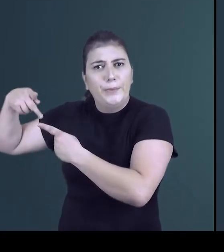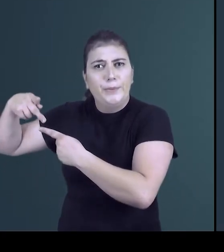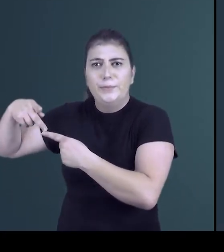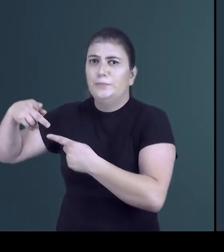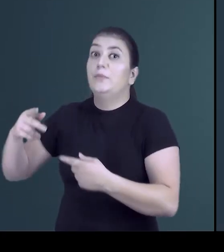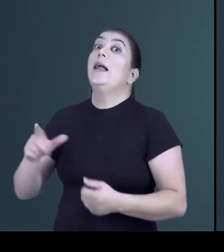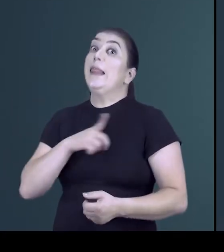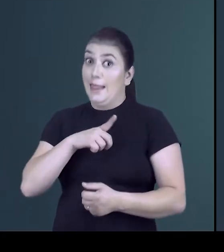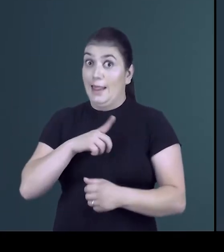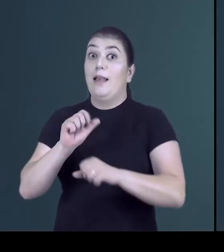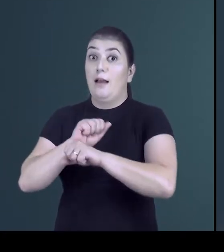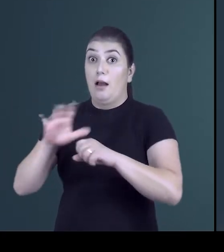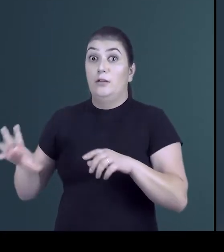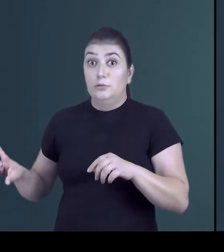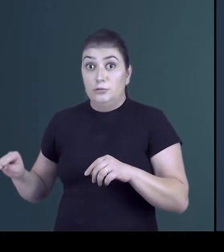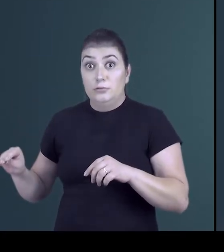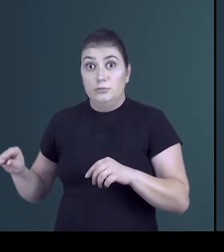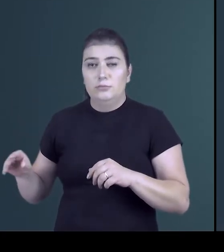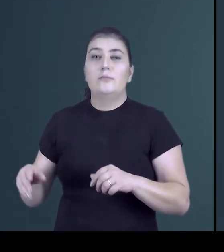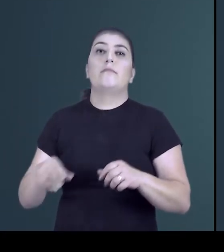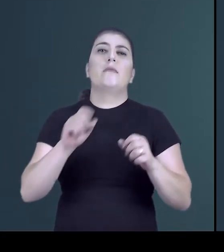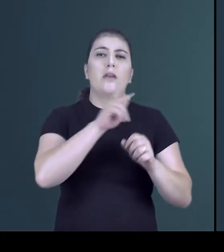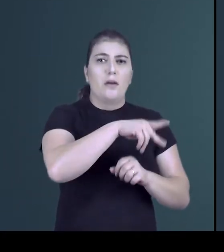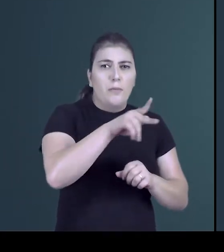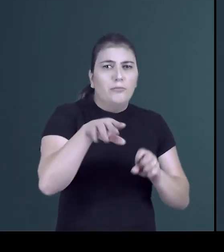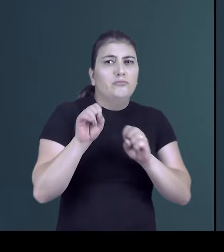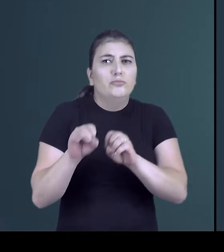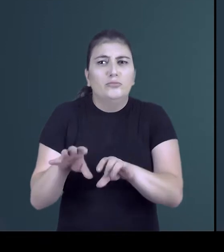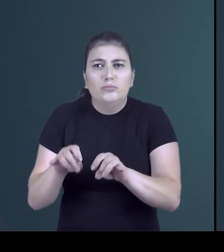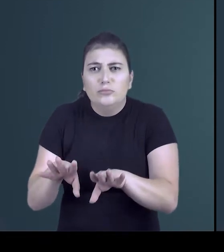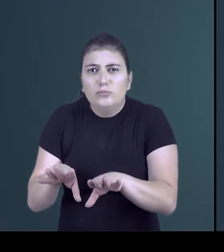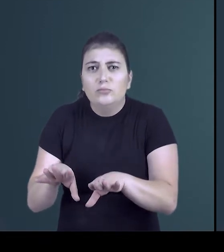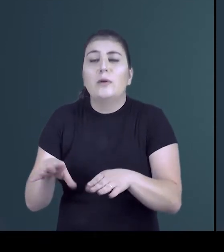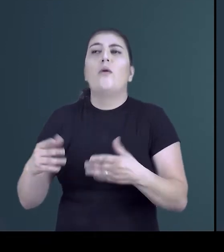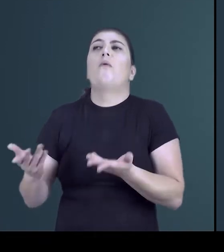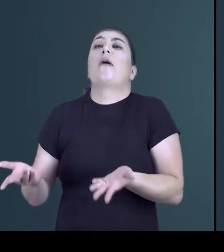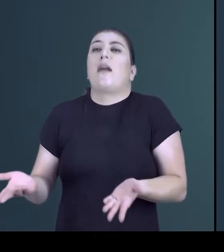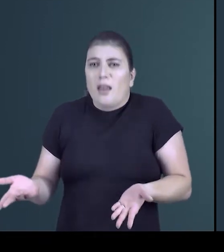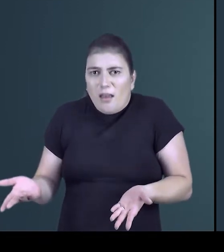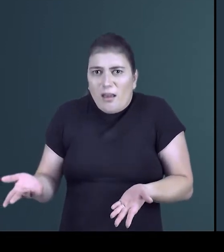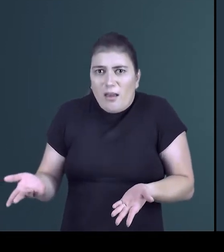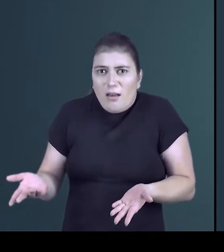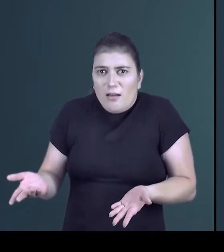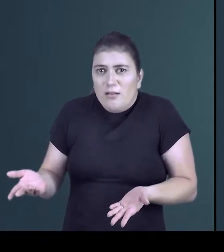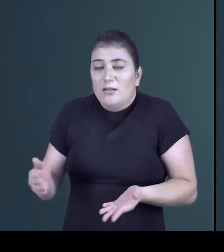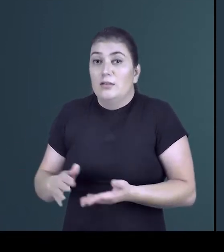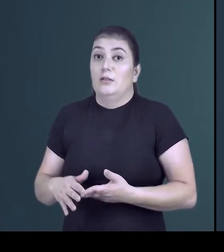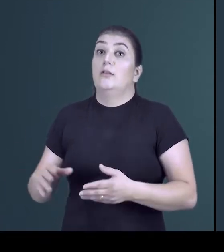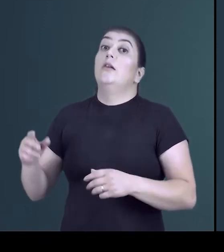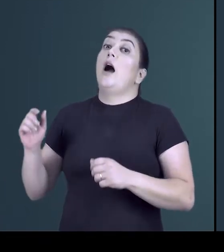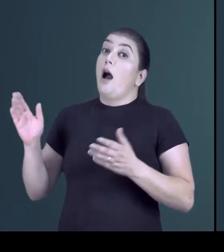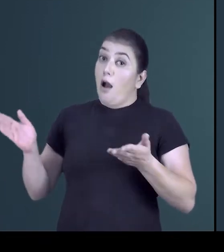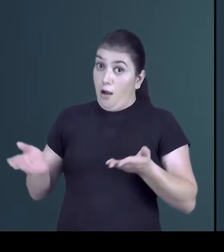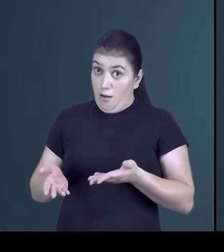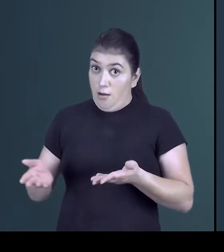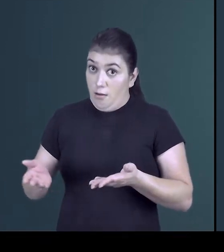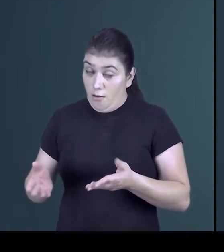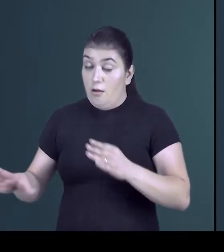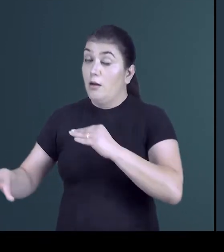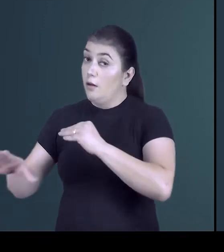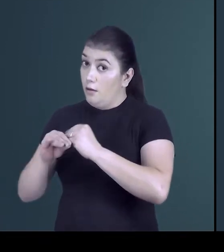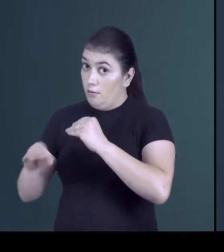um artigo. O professor ensina, e se ele ensina, ensina algo ou alguma coisa. Esse termo agora,